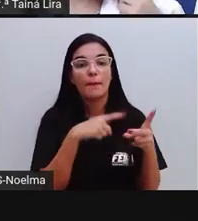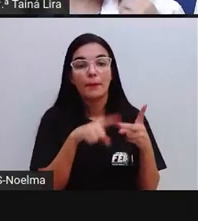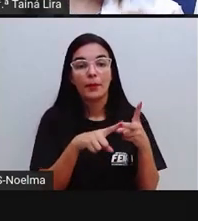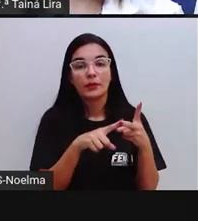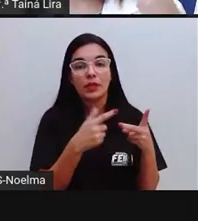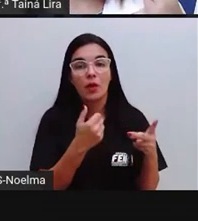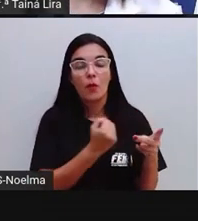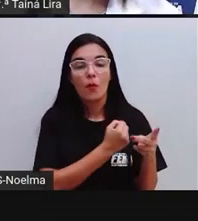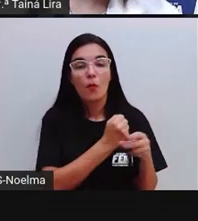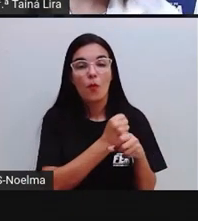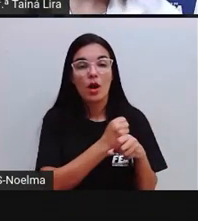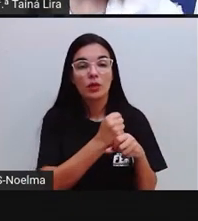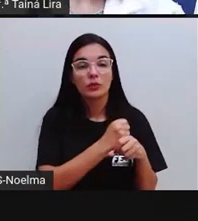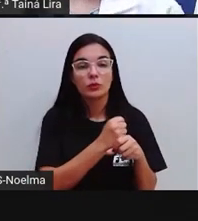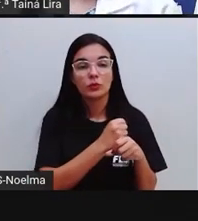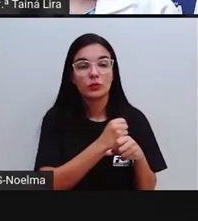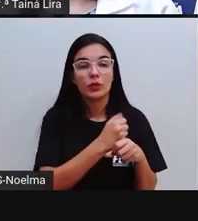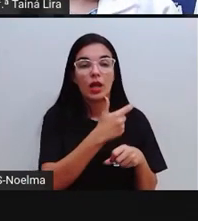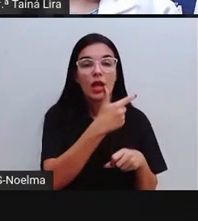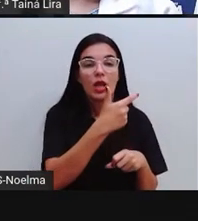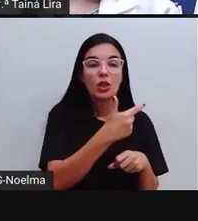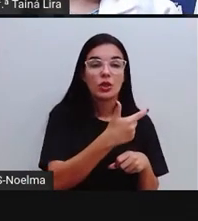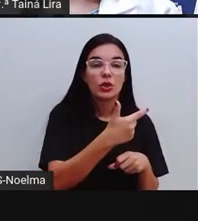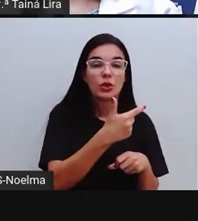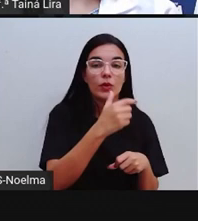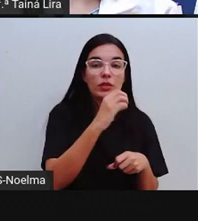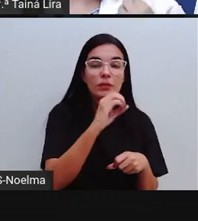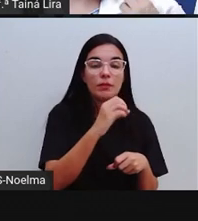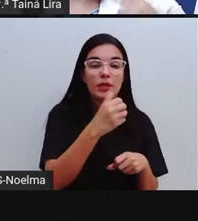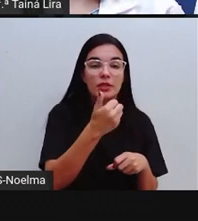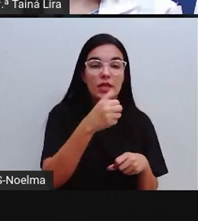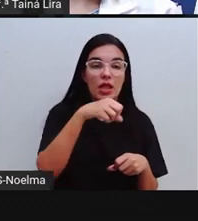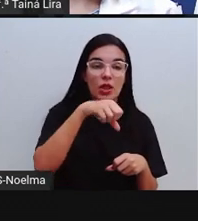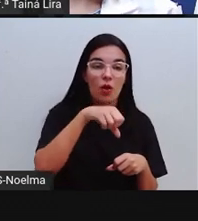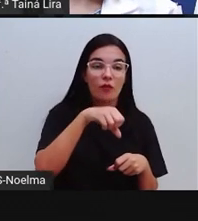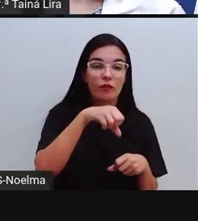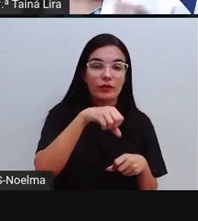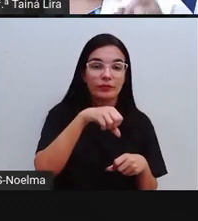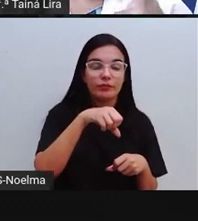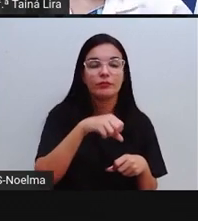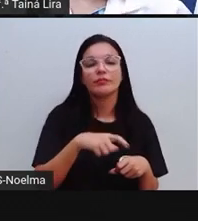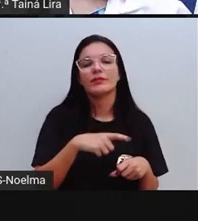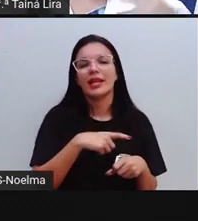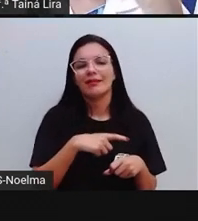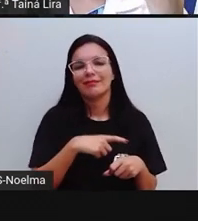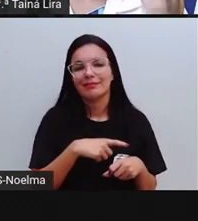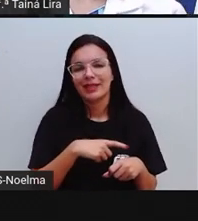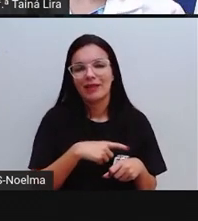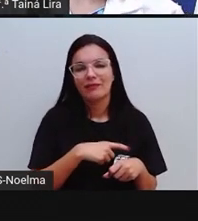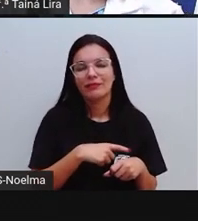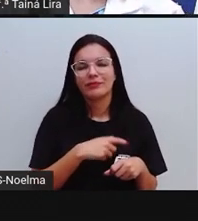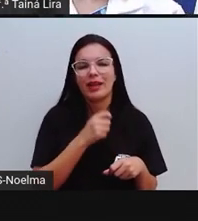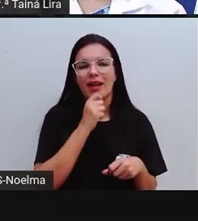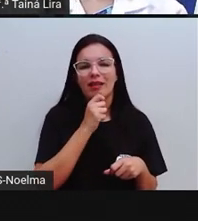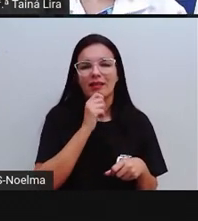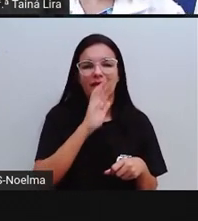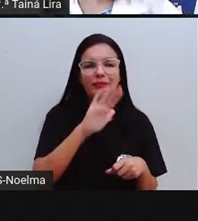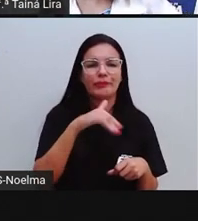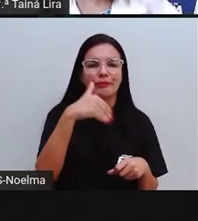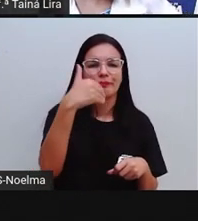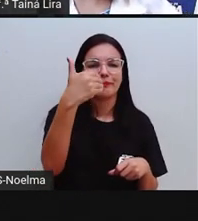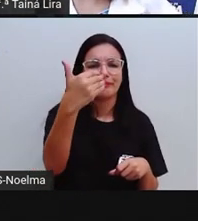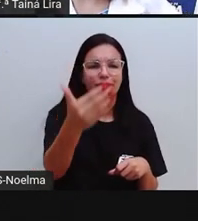em Brumadinho, outra cidade de Minas, ó, no ano de 2019. Ainda ia completar quatro anos dessa